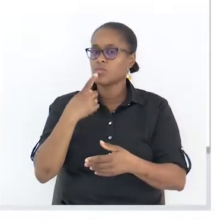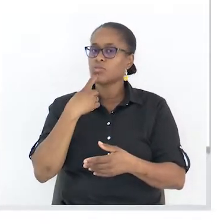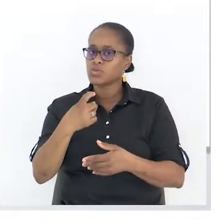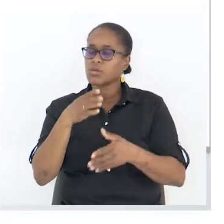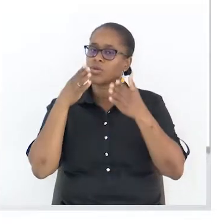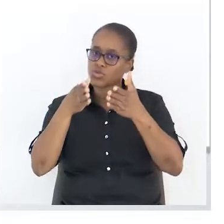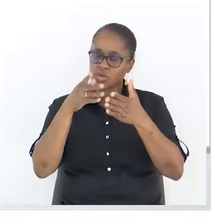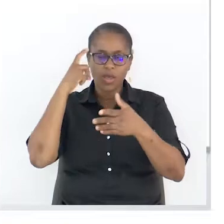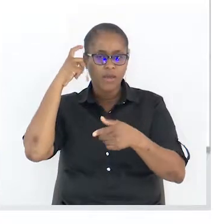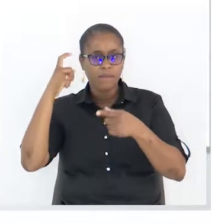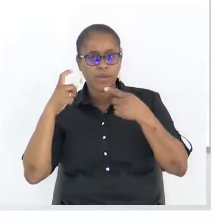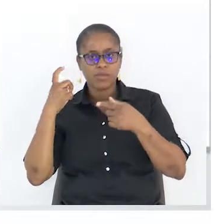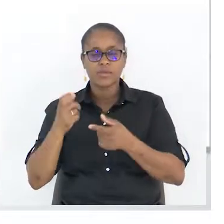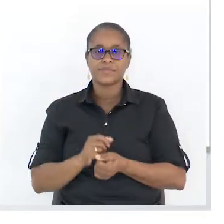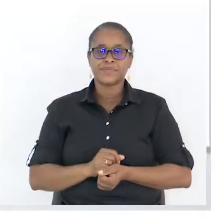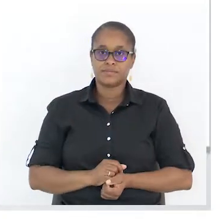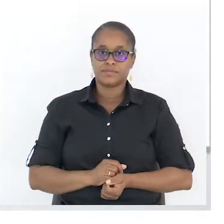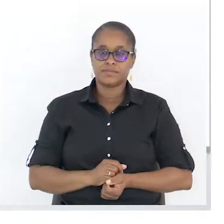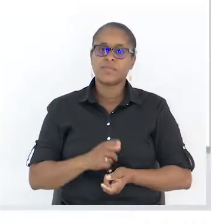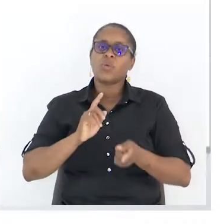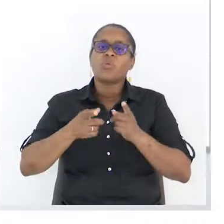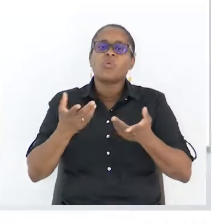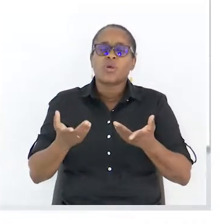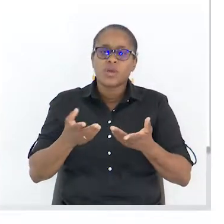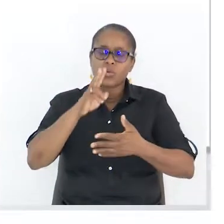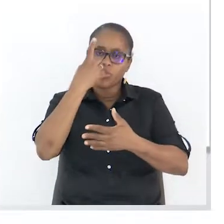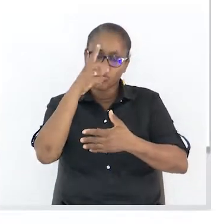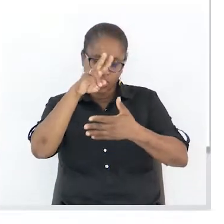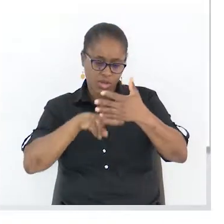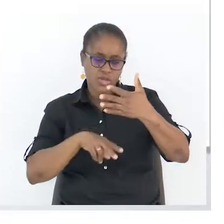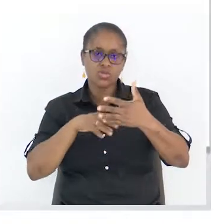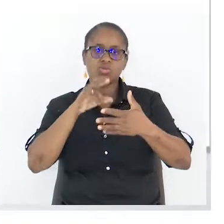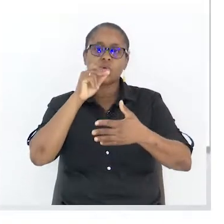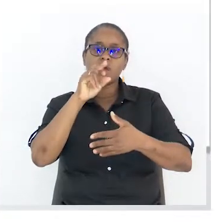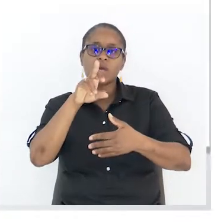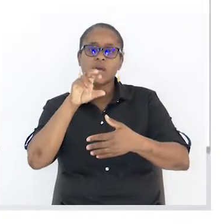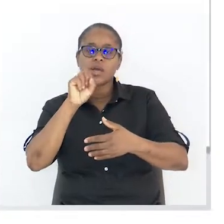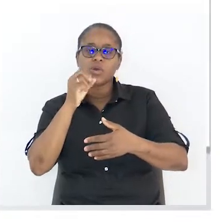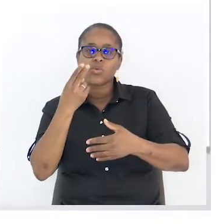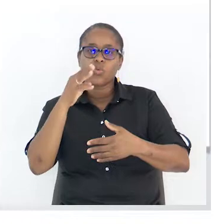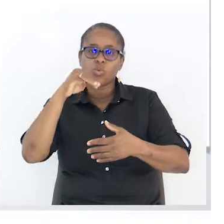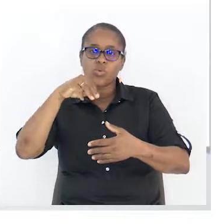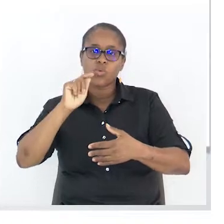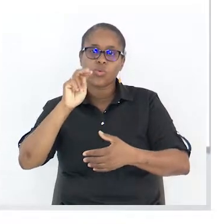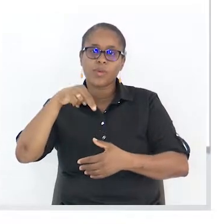O é que é um texto argumentativo? É uma produção textual no qual o autor